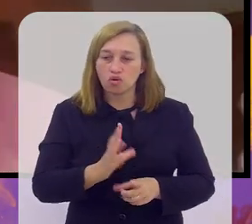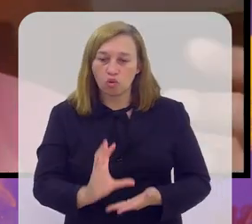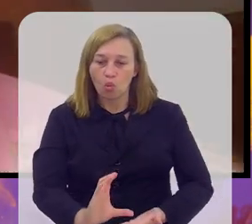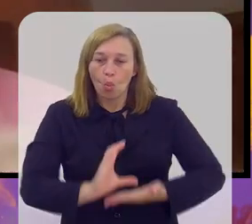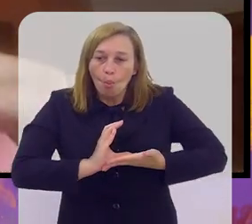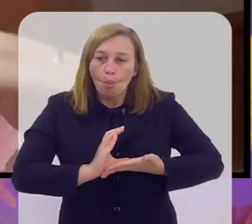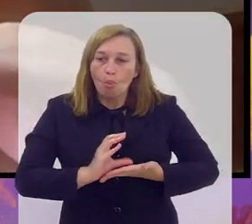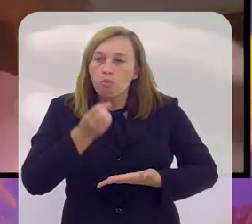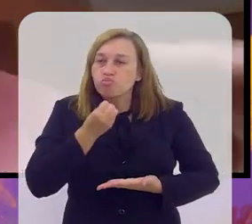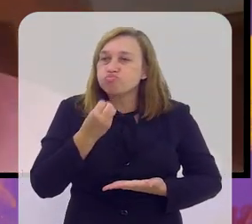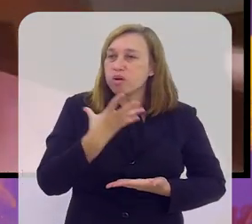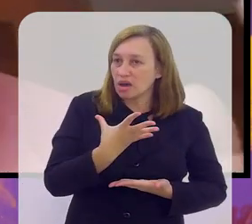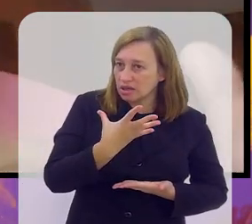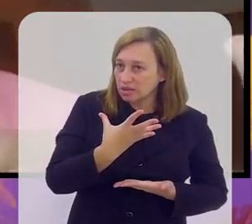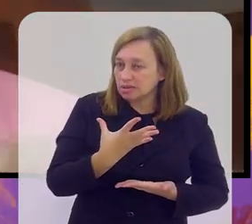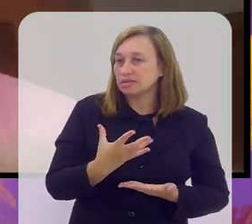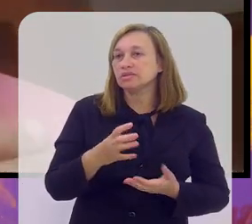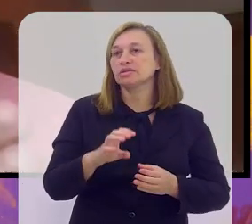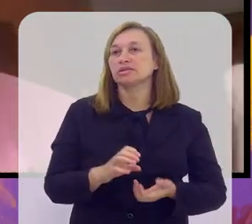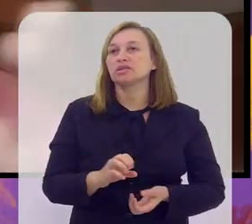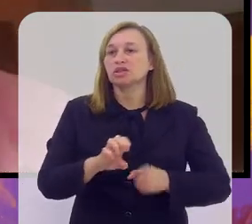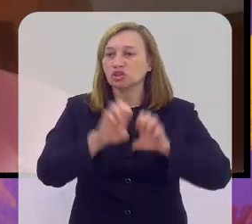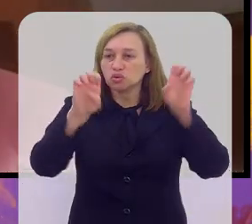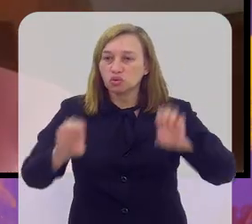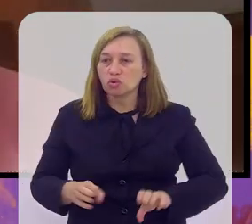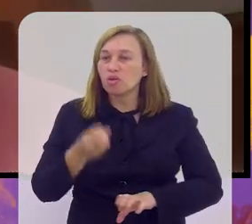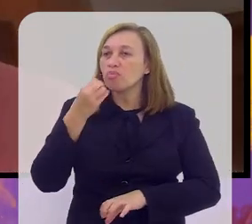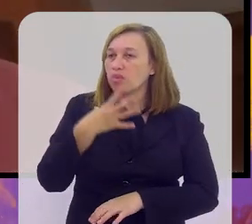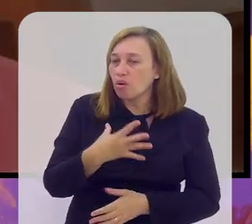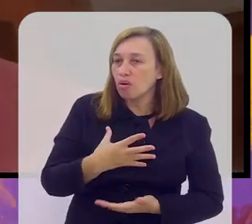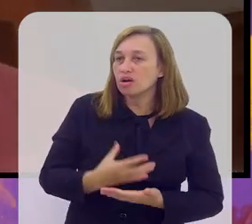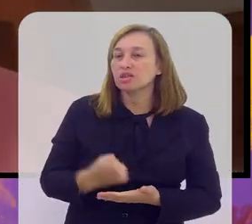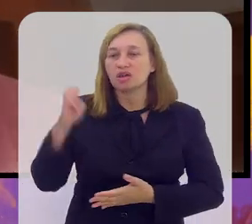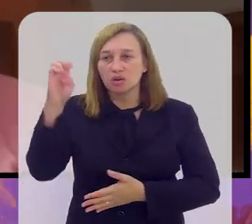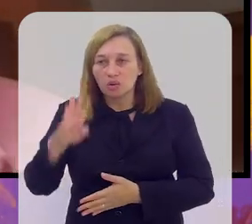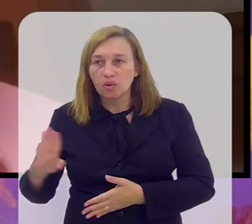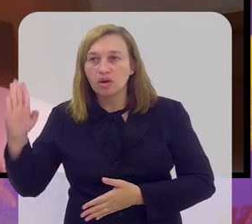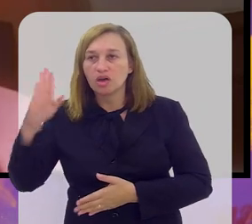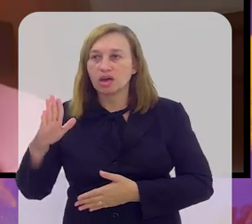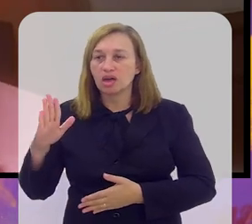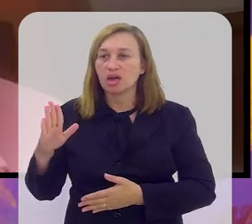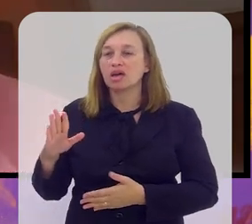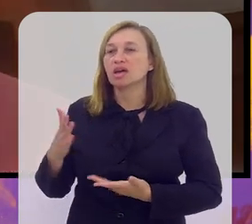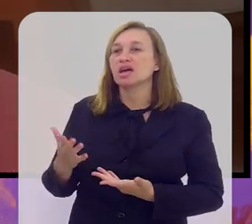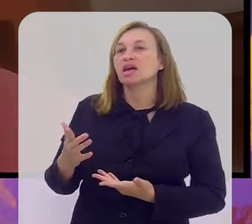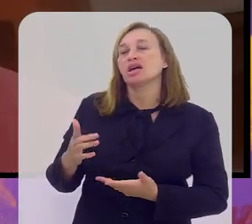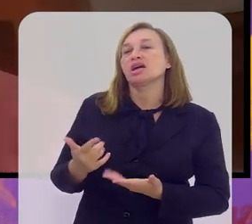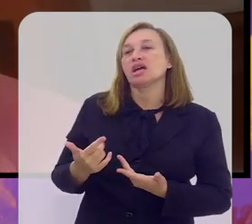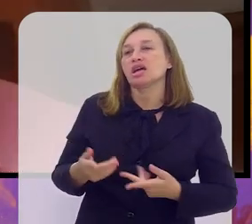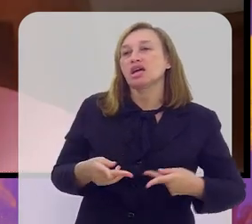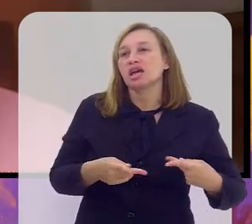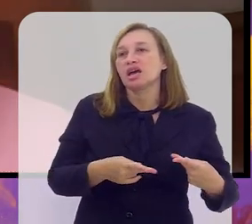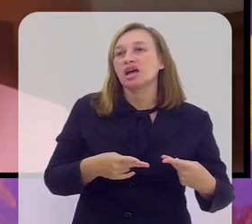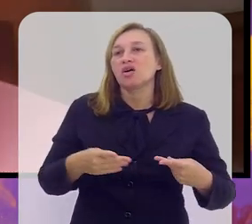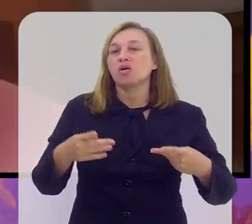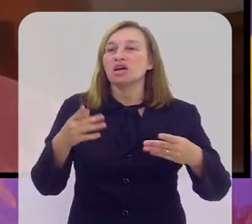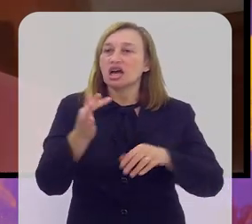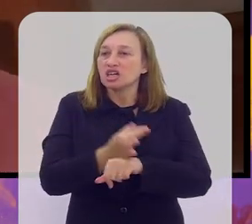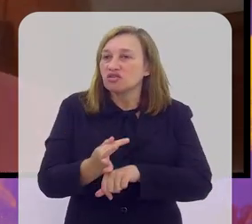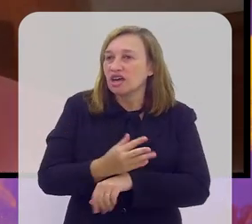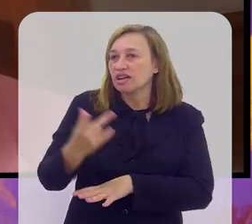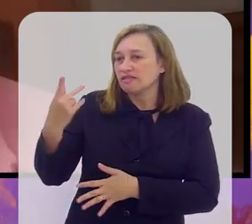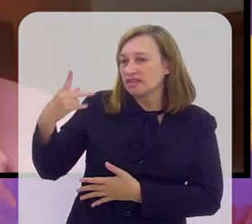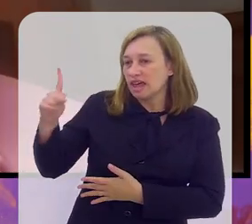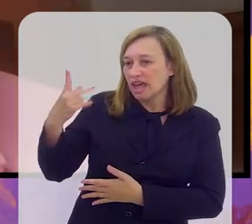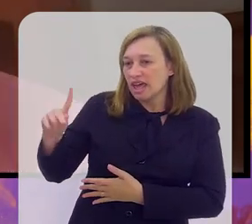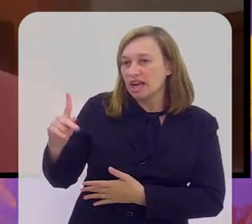muito bem, com a melhor estrutura do mundo. As últimas férias, no verão europeu, do Ancelotti, ele passou em Ibiza, nosso chato, não é, Rui?